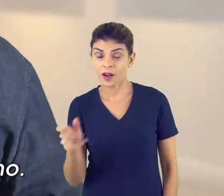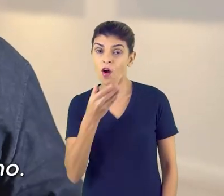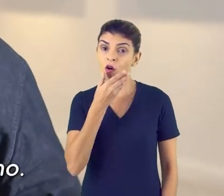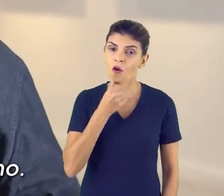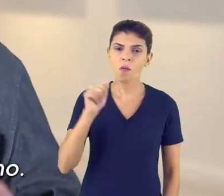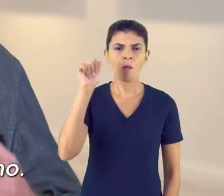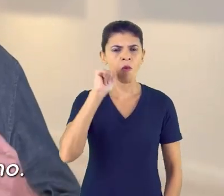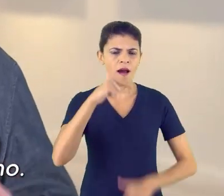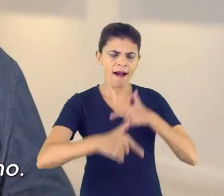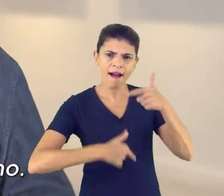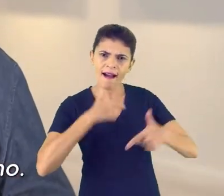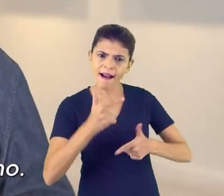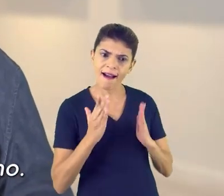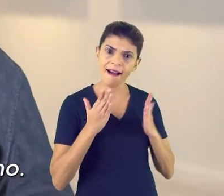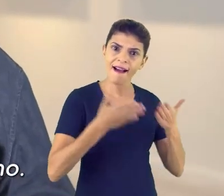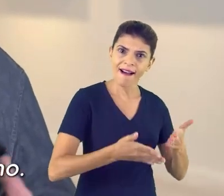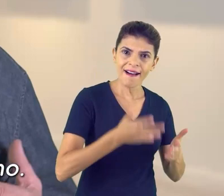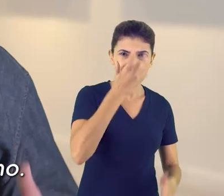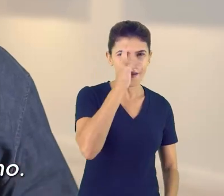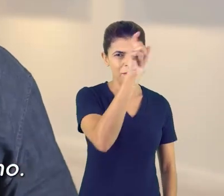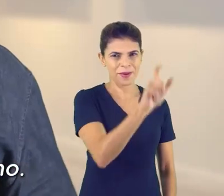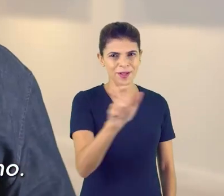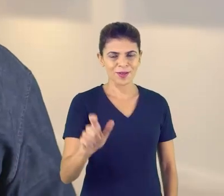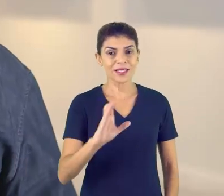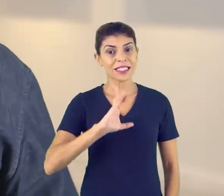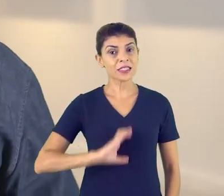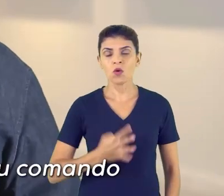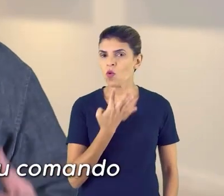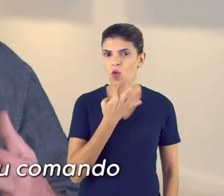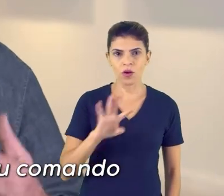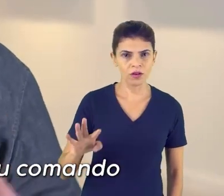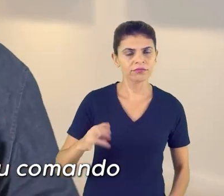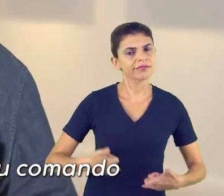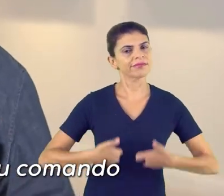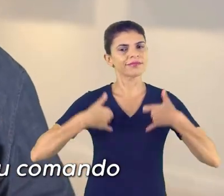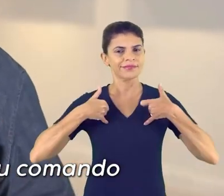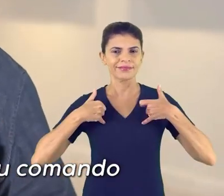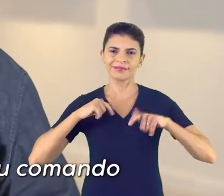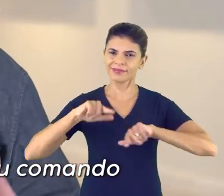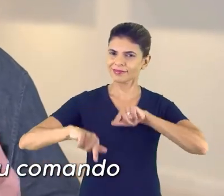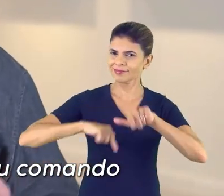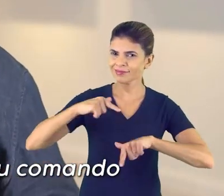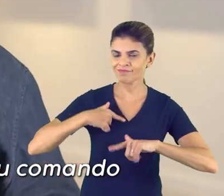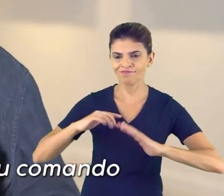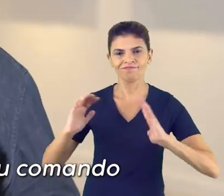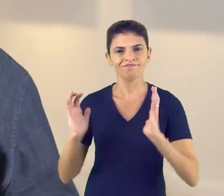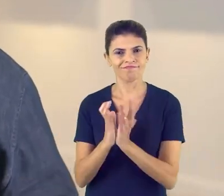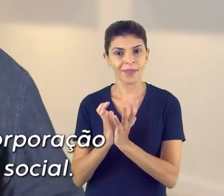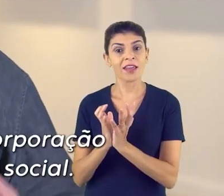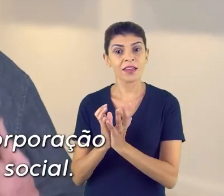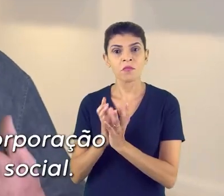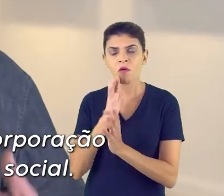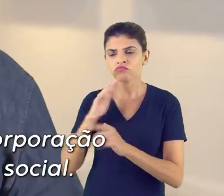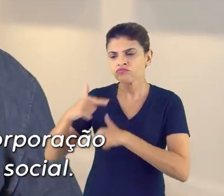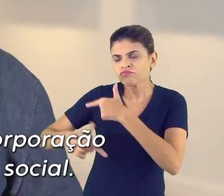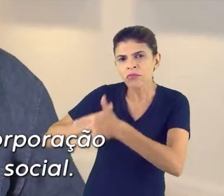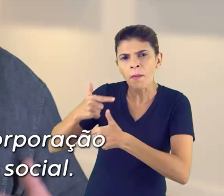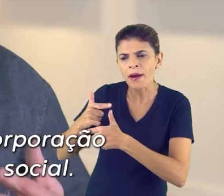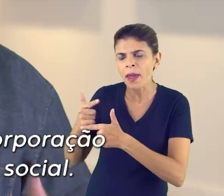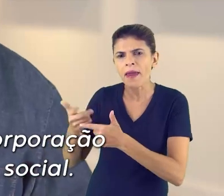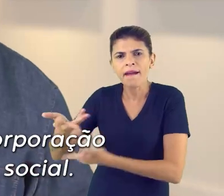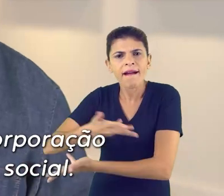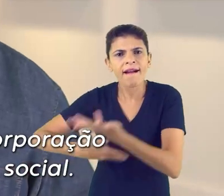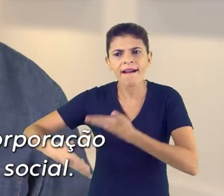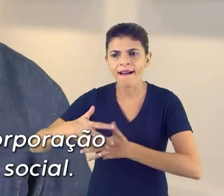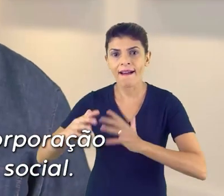que dedicam suas vidas em prol do cidadão anônimo. Tenho orgulho de dizer que, sob meu comando, modernizamos